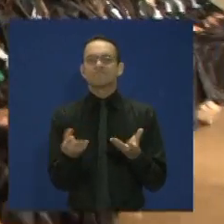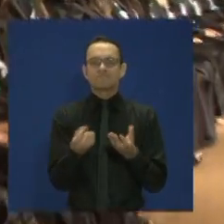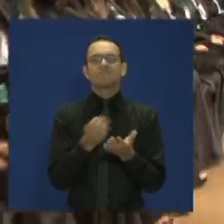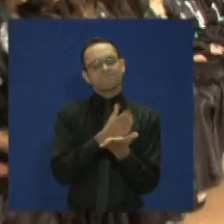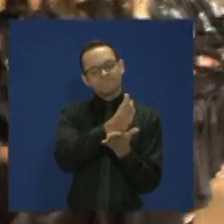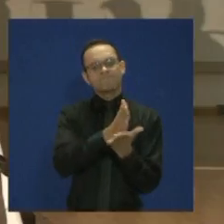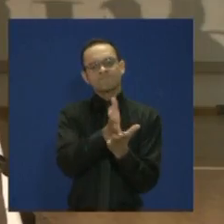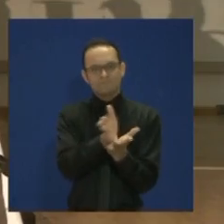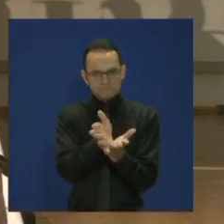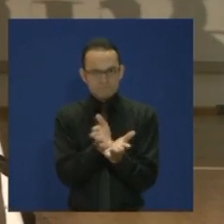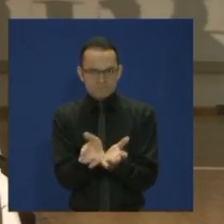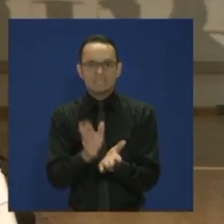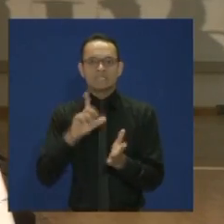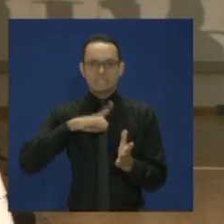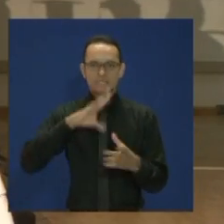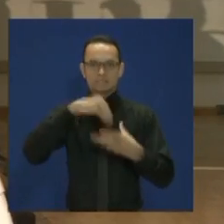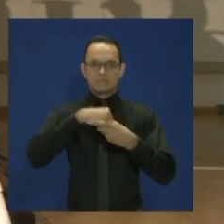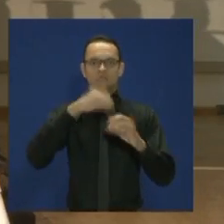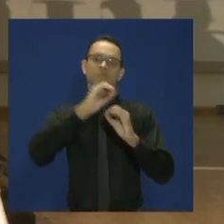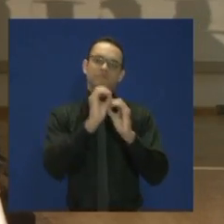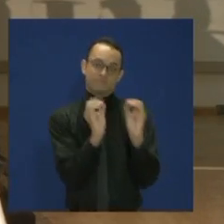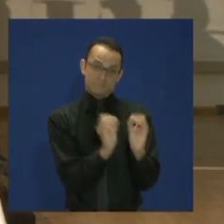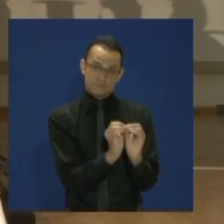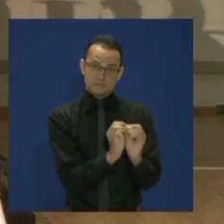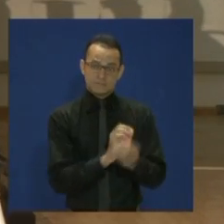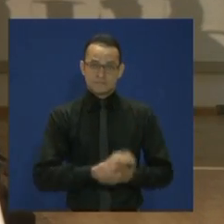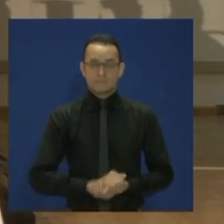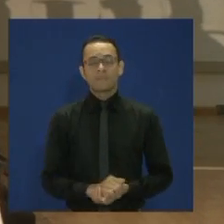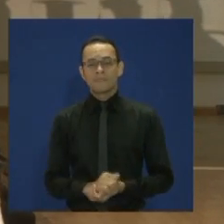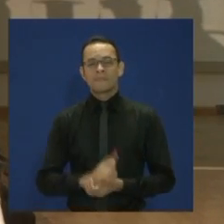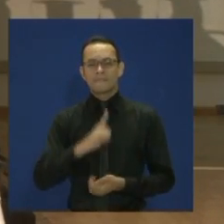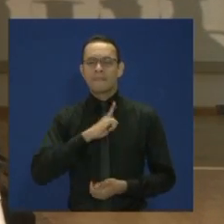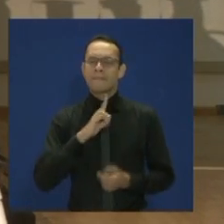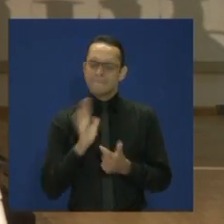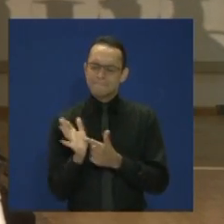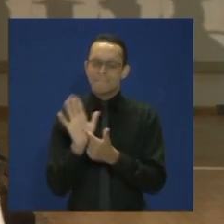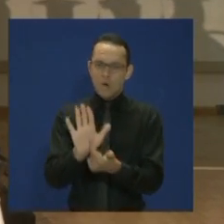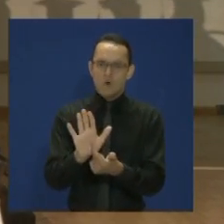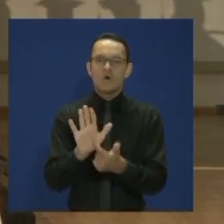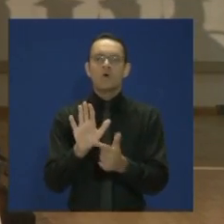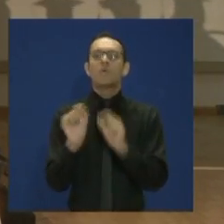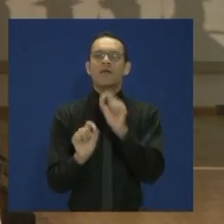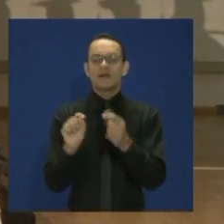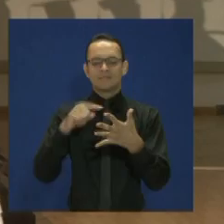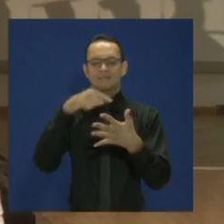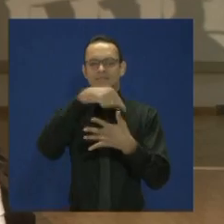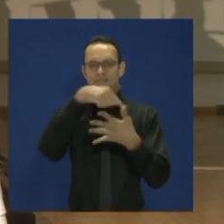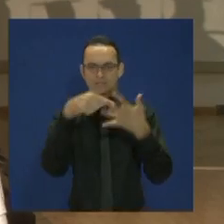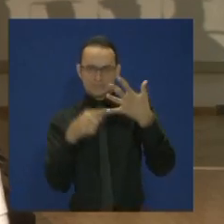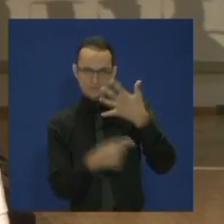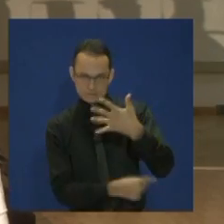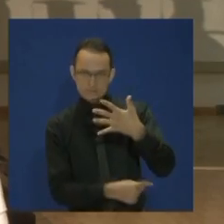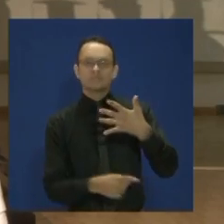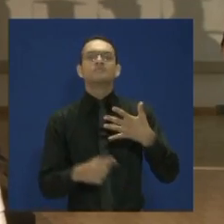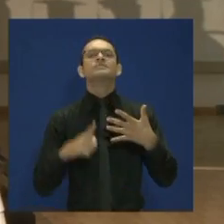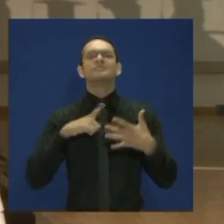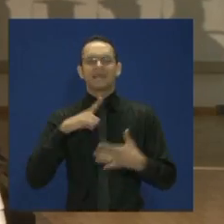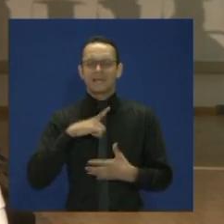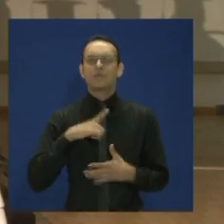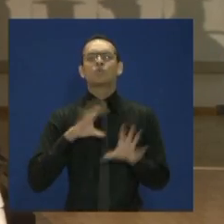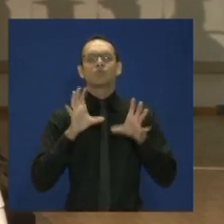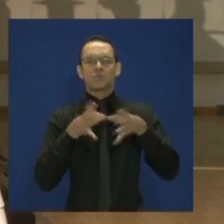universidade. Estão aqui representados apenas cinco dos mais de 150